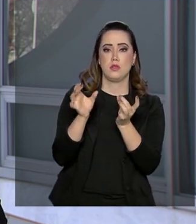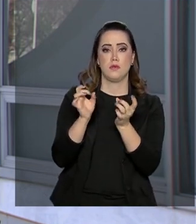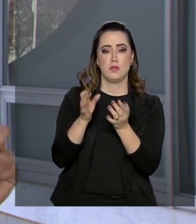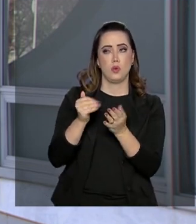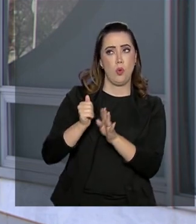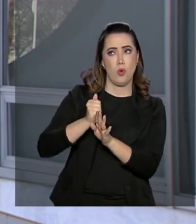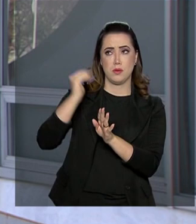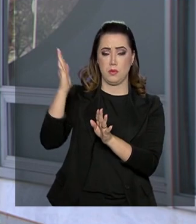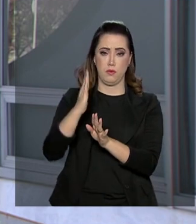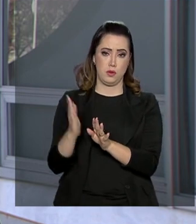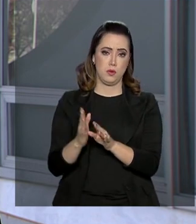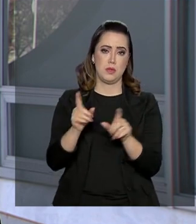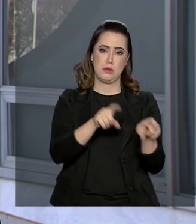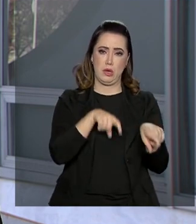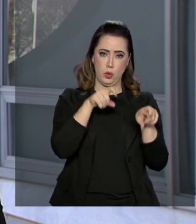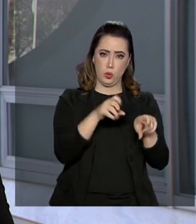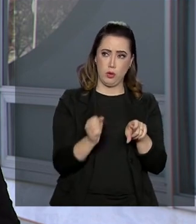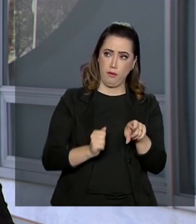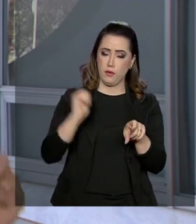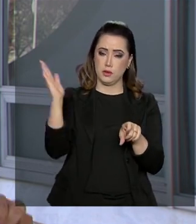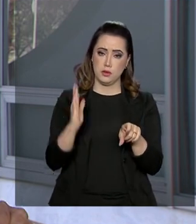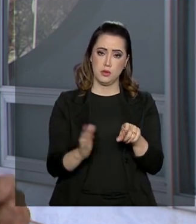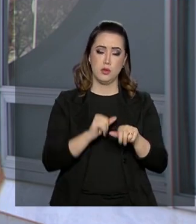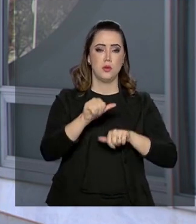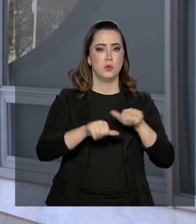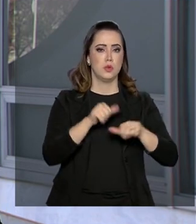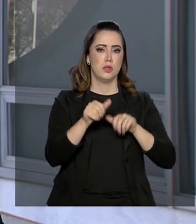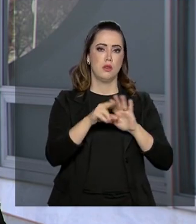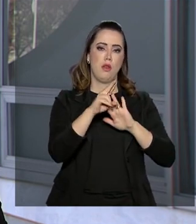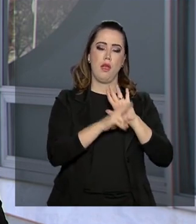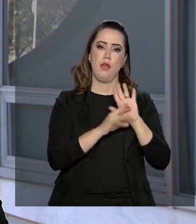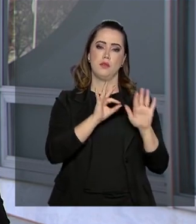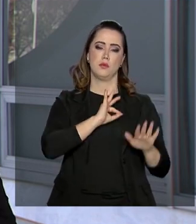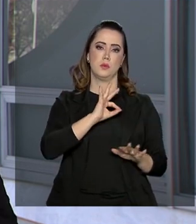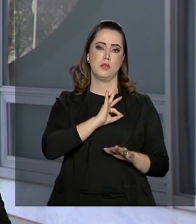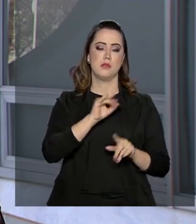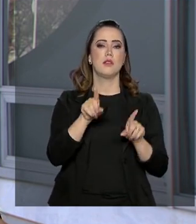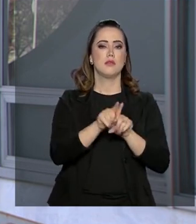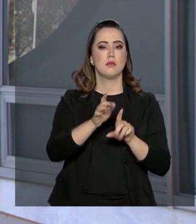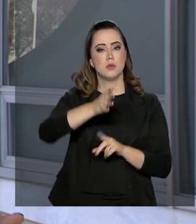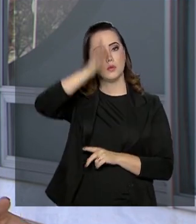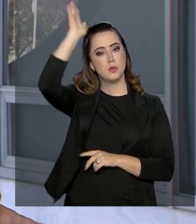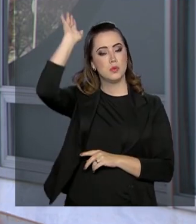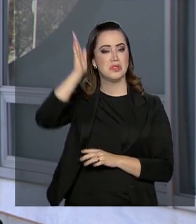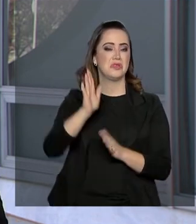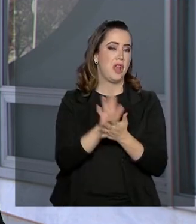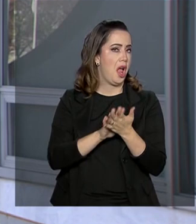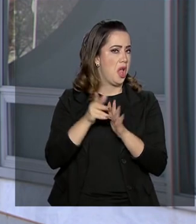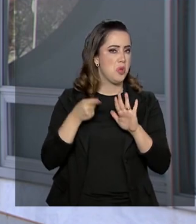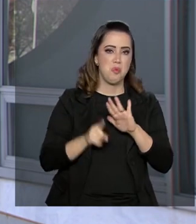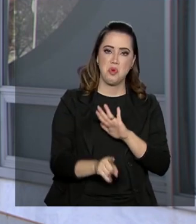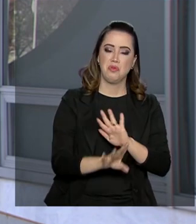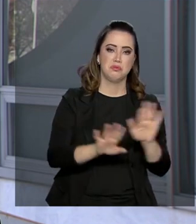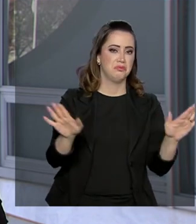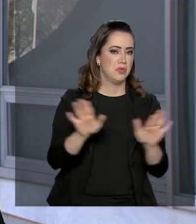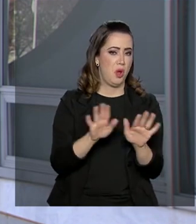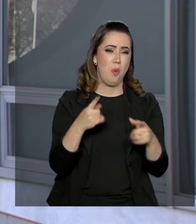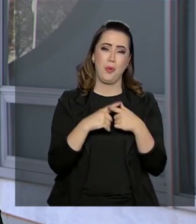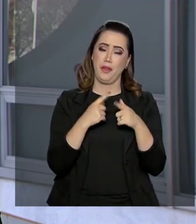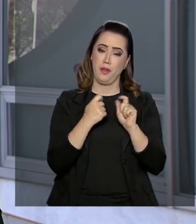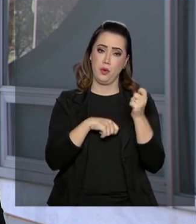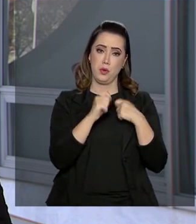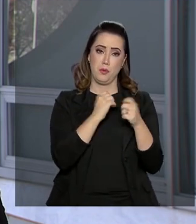agronegócio, alterando ali algumas regras para policiais e bombeiros militares, nada muito profundo. Tanto é que a economia